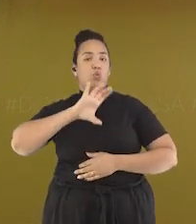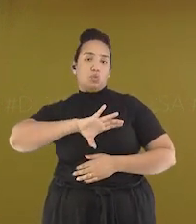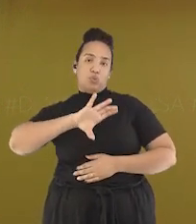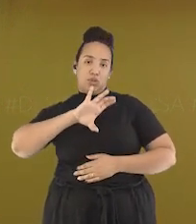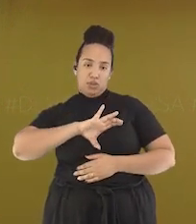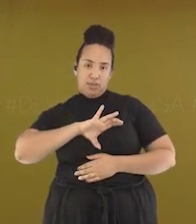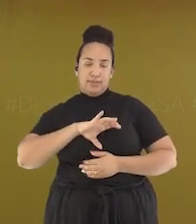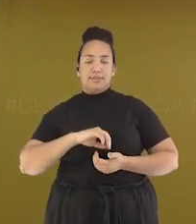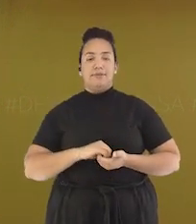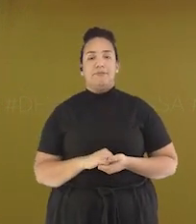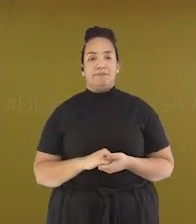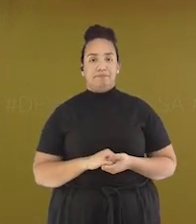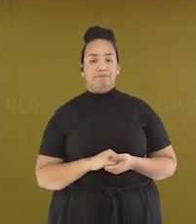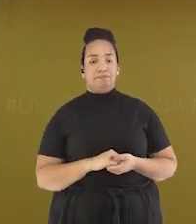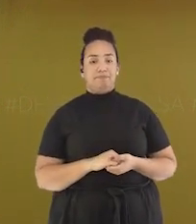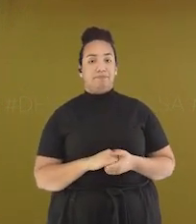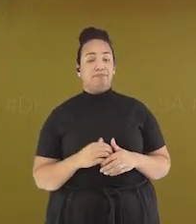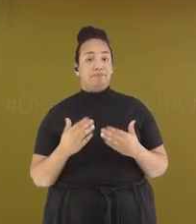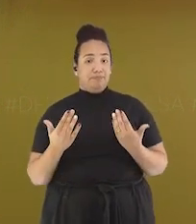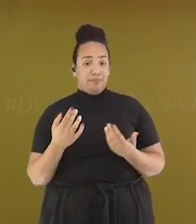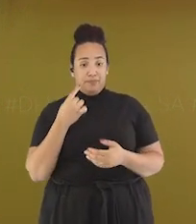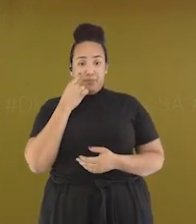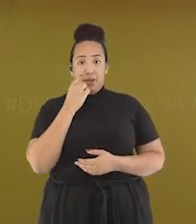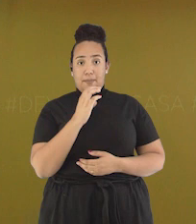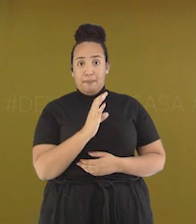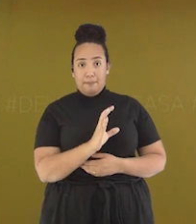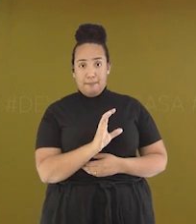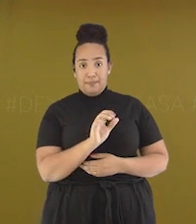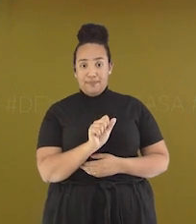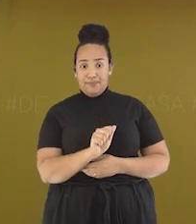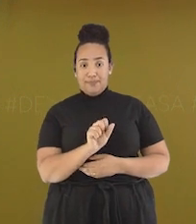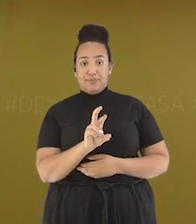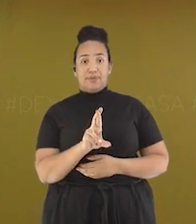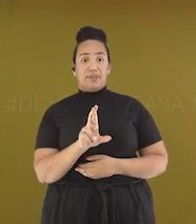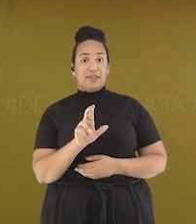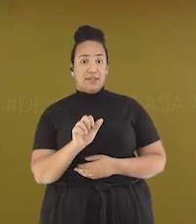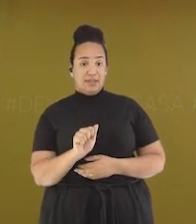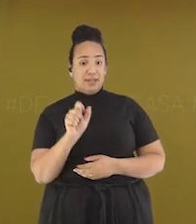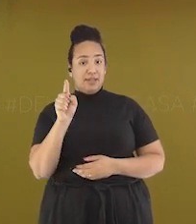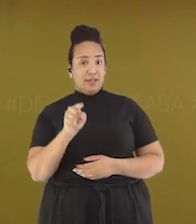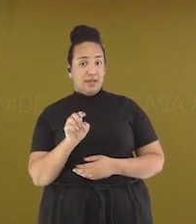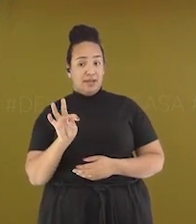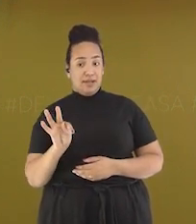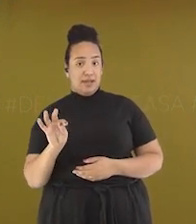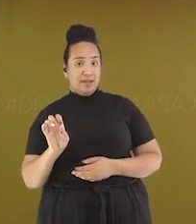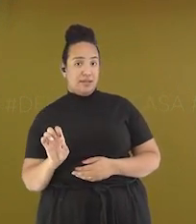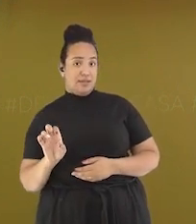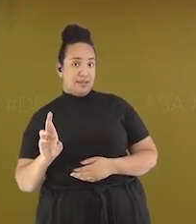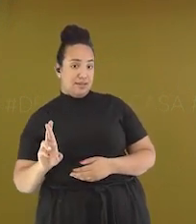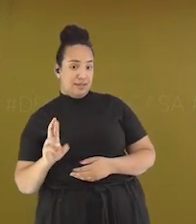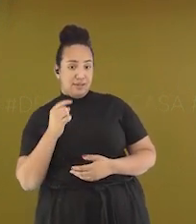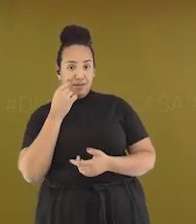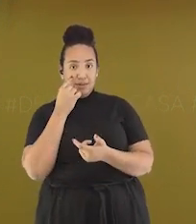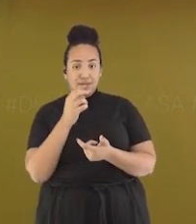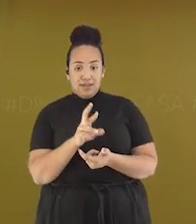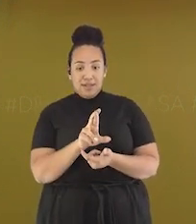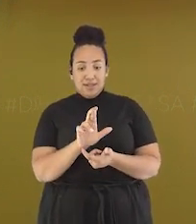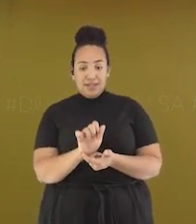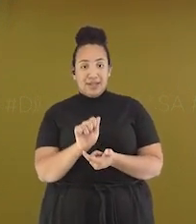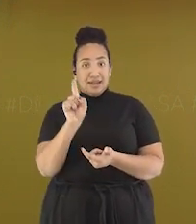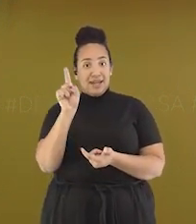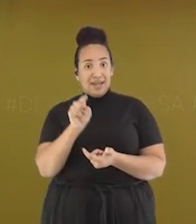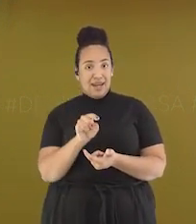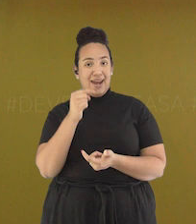Assim como a palavra caráter. Vejam que a palavra caráter é acentuada e a palavra mesa não.